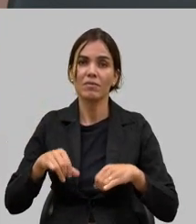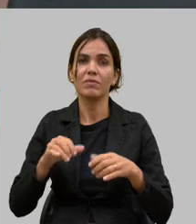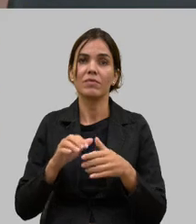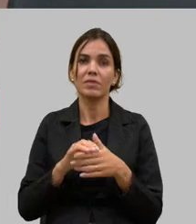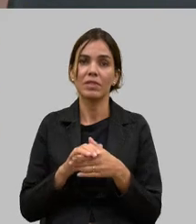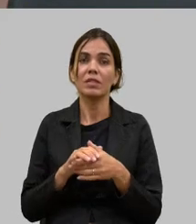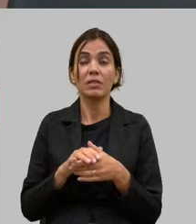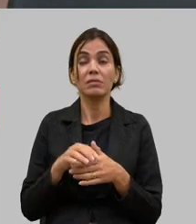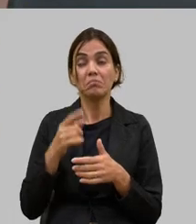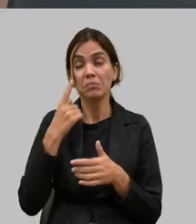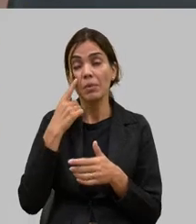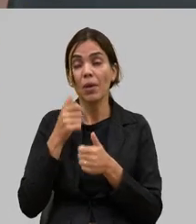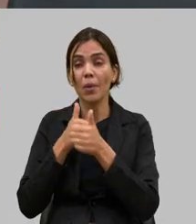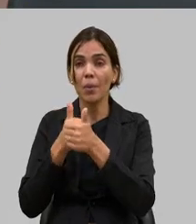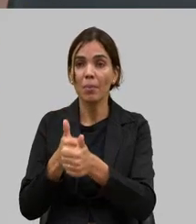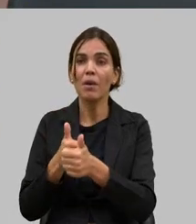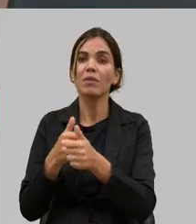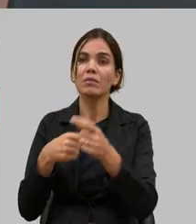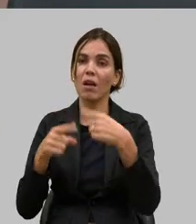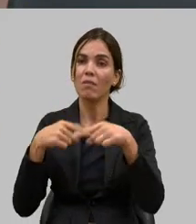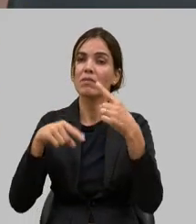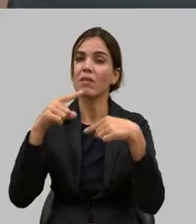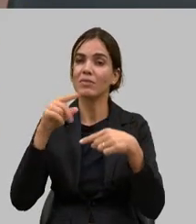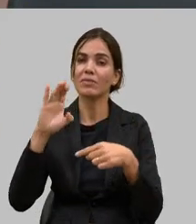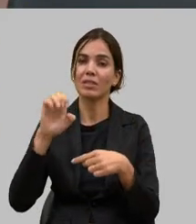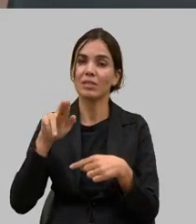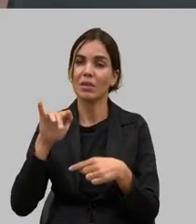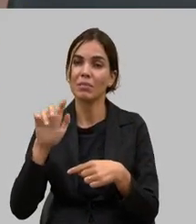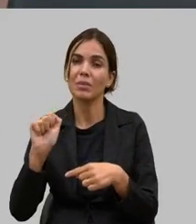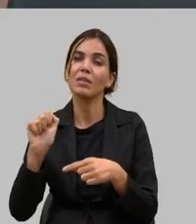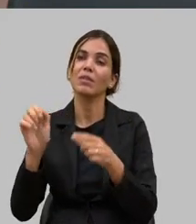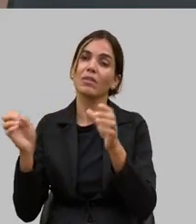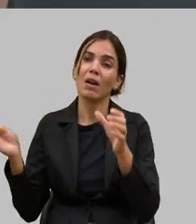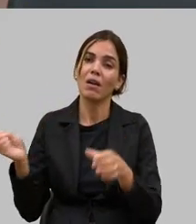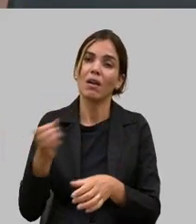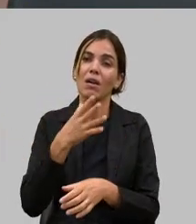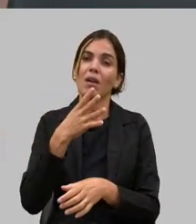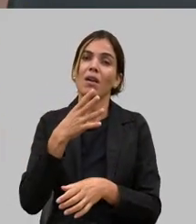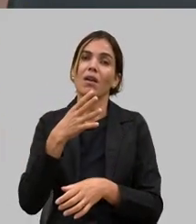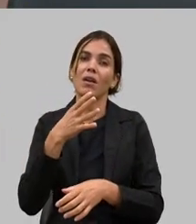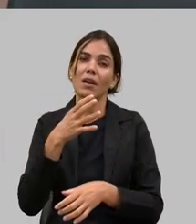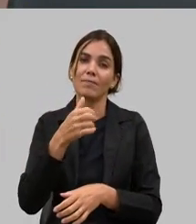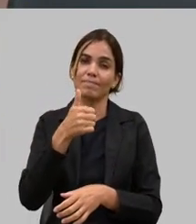da Semig com a inauguração aí da 70ª